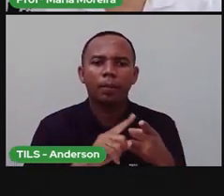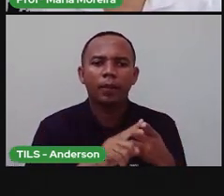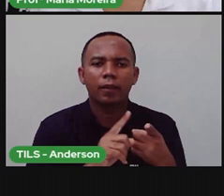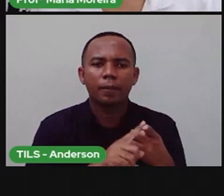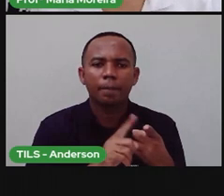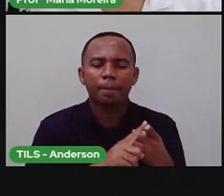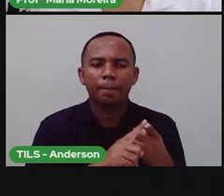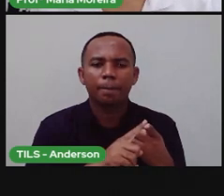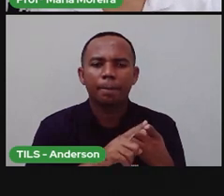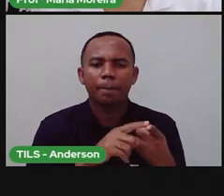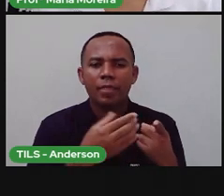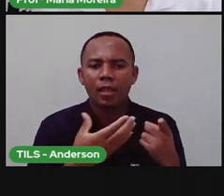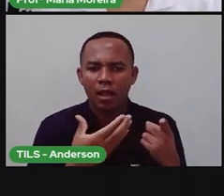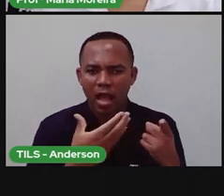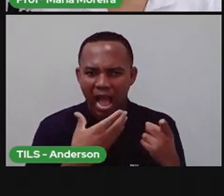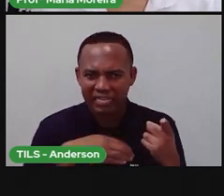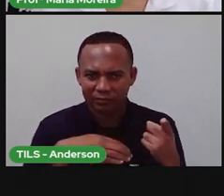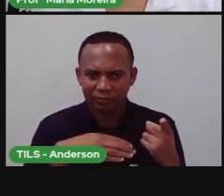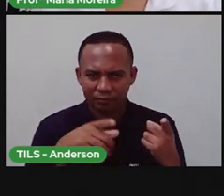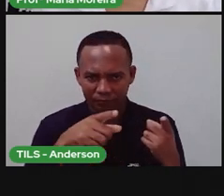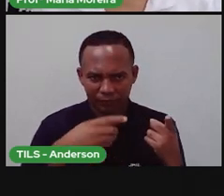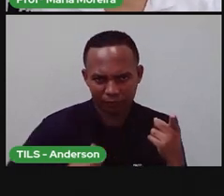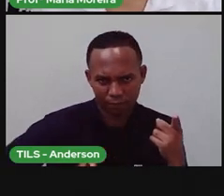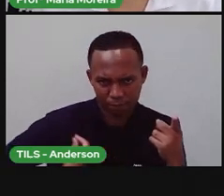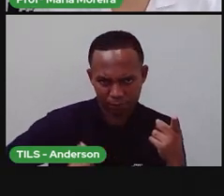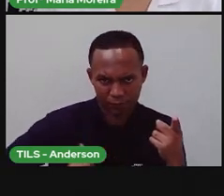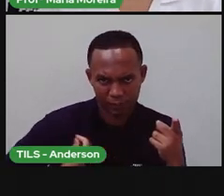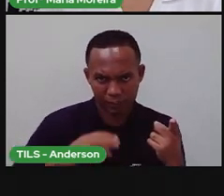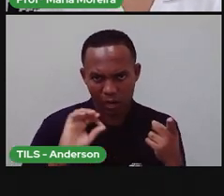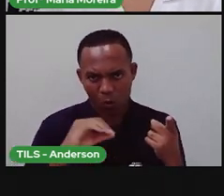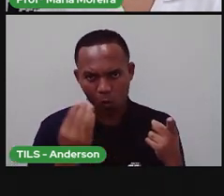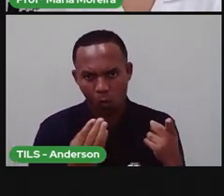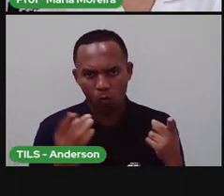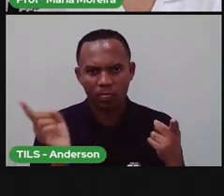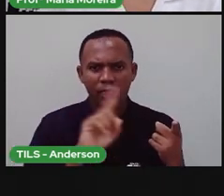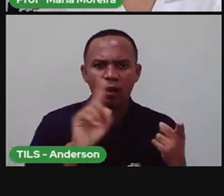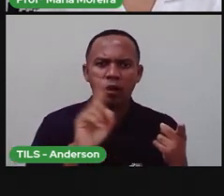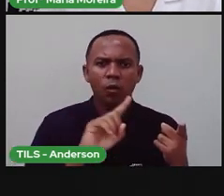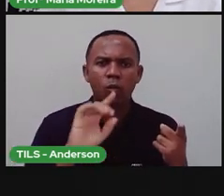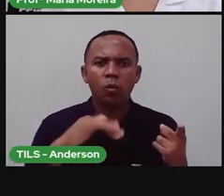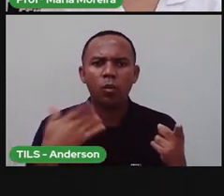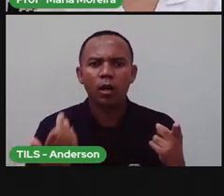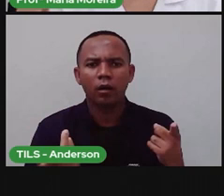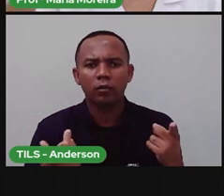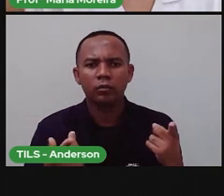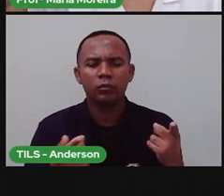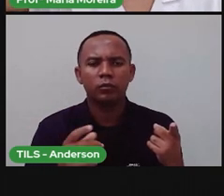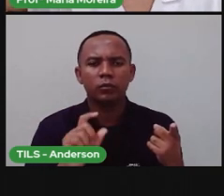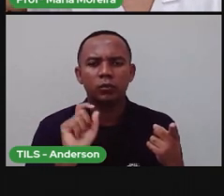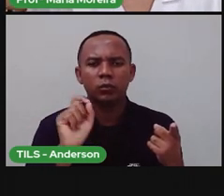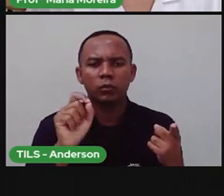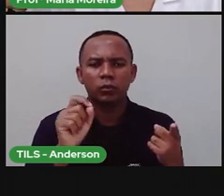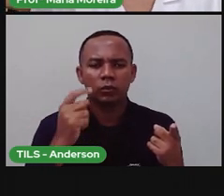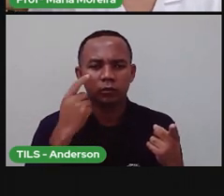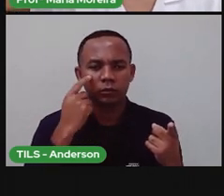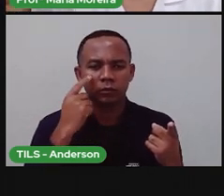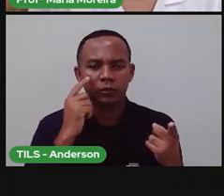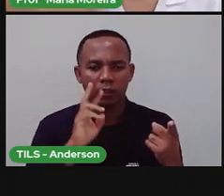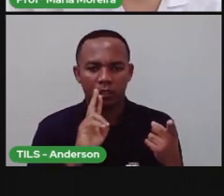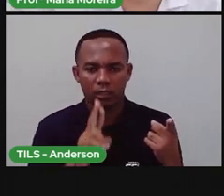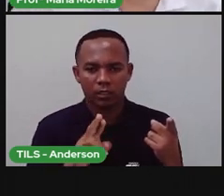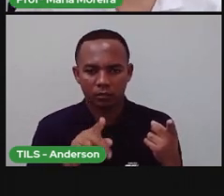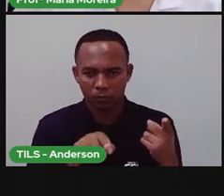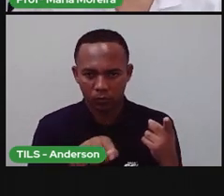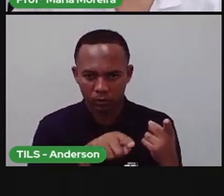maçã. Vou perguntar para vocês. Ser vivo ou não vivo? Aí, você pode colocar aqui embaixo. para responder aqui